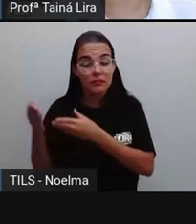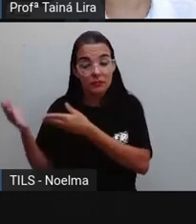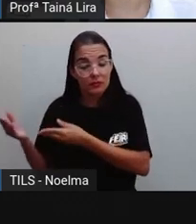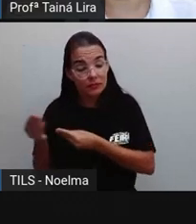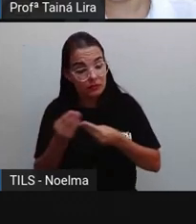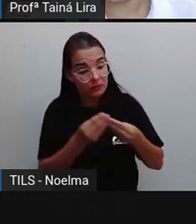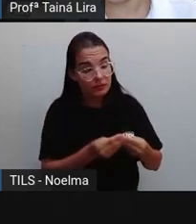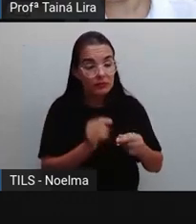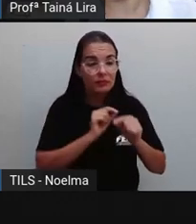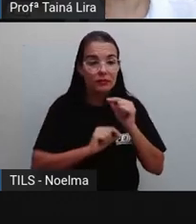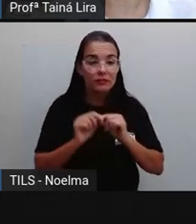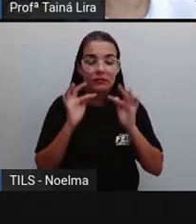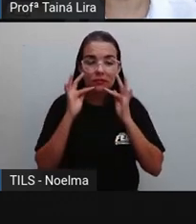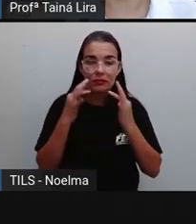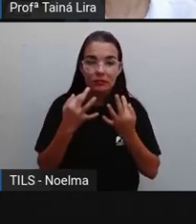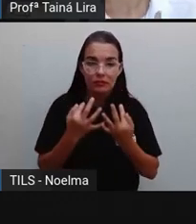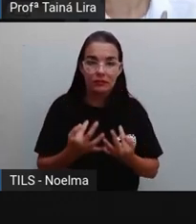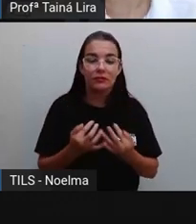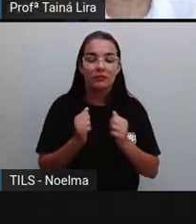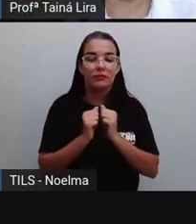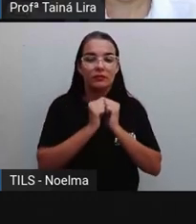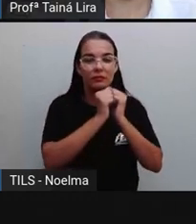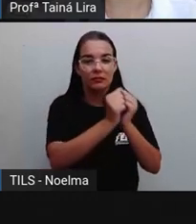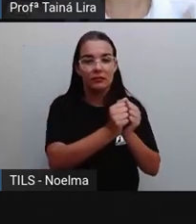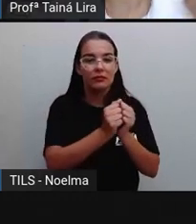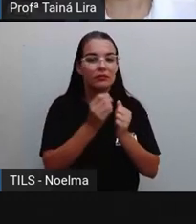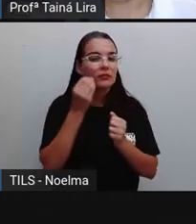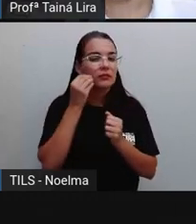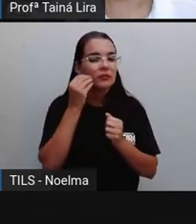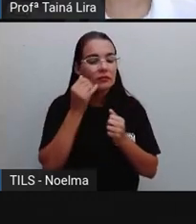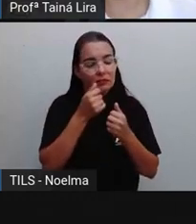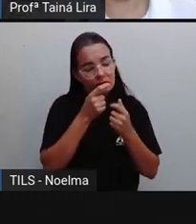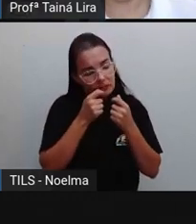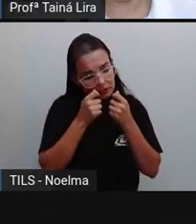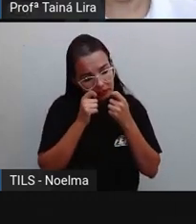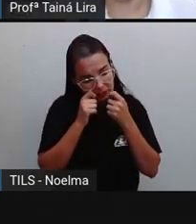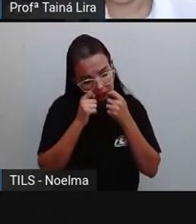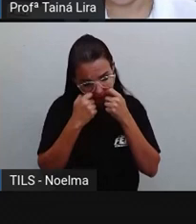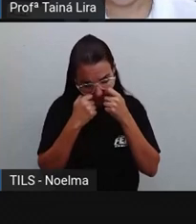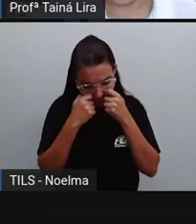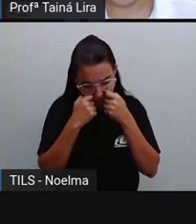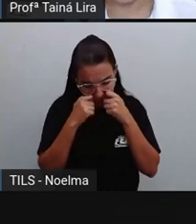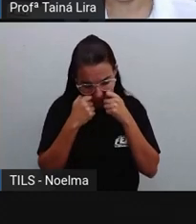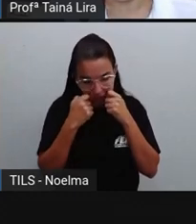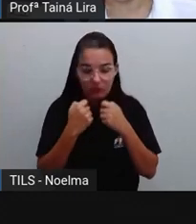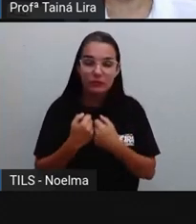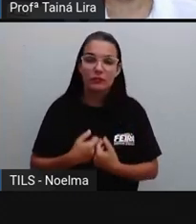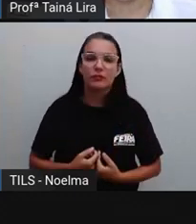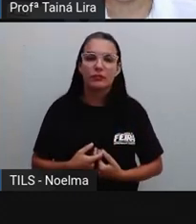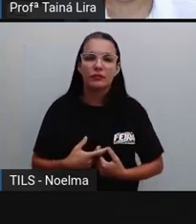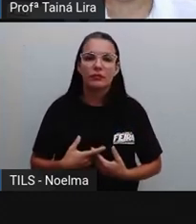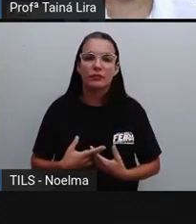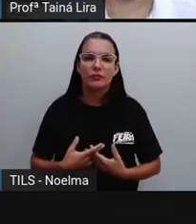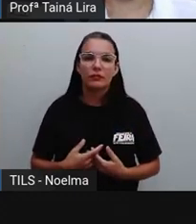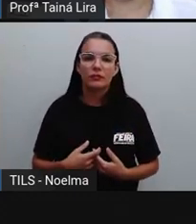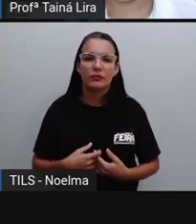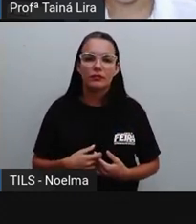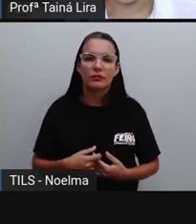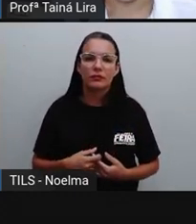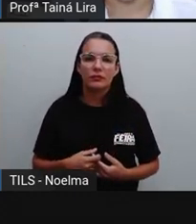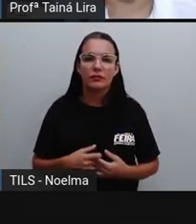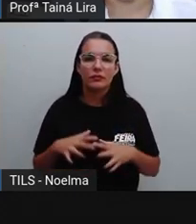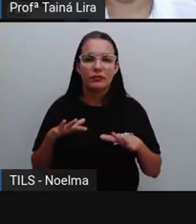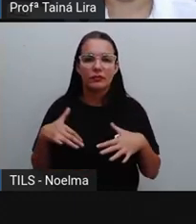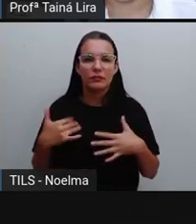vai como se fosse da família para mostrar que está triste, que está de luto, tá? E olha